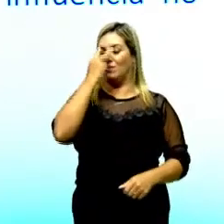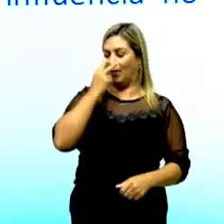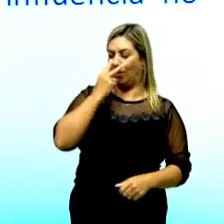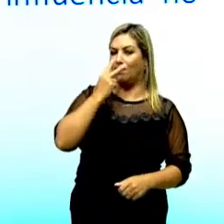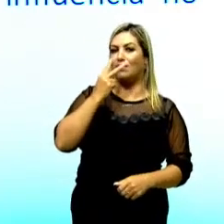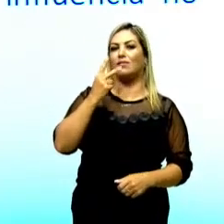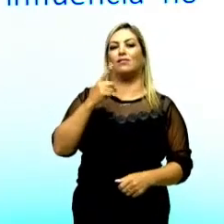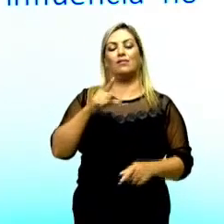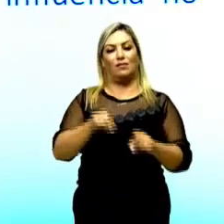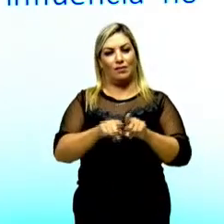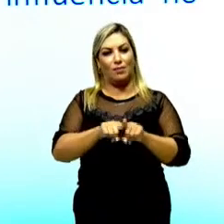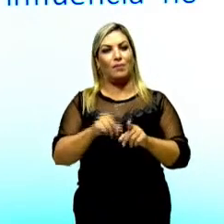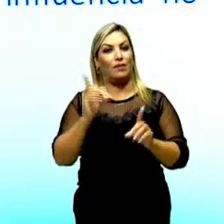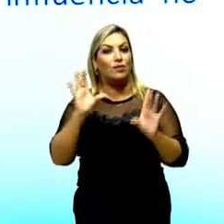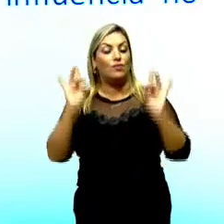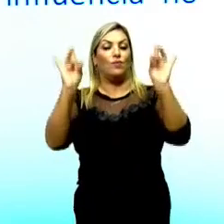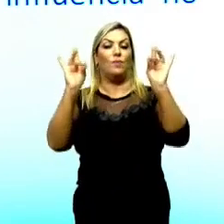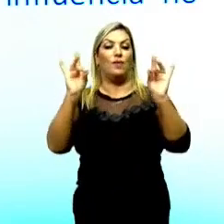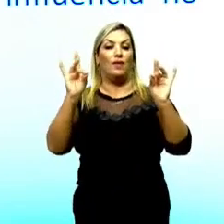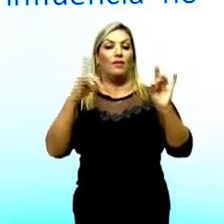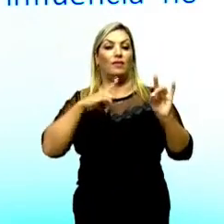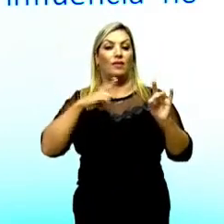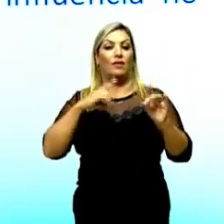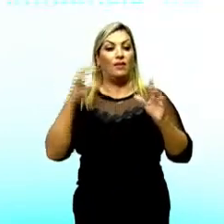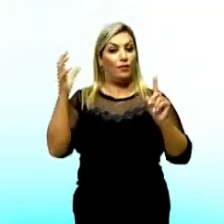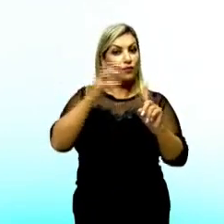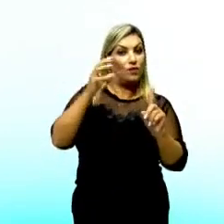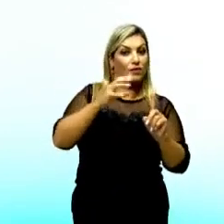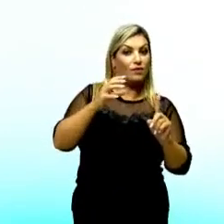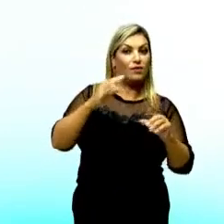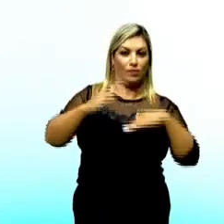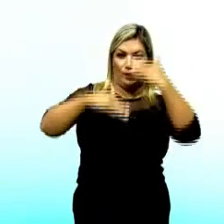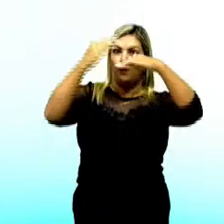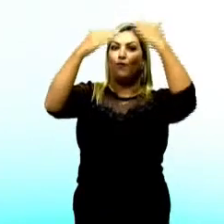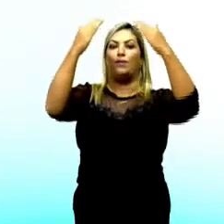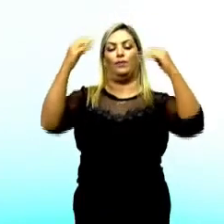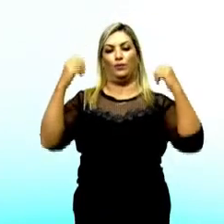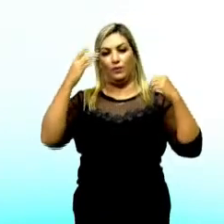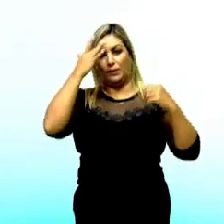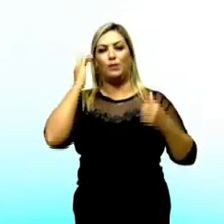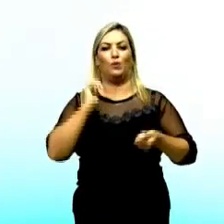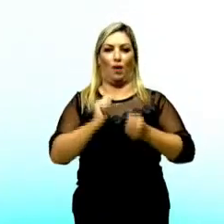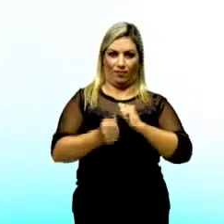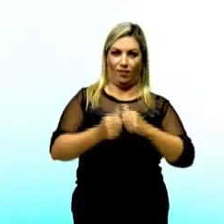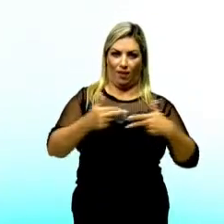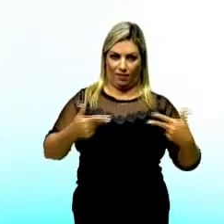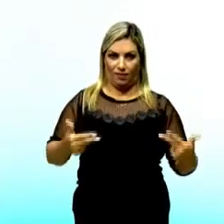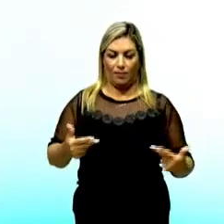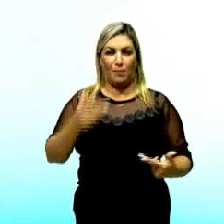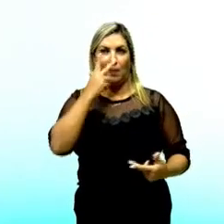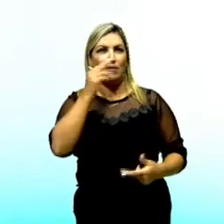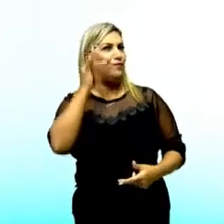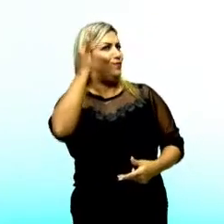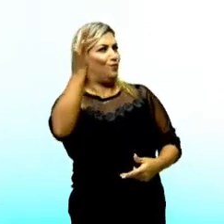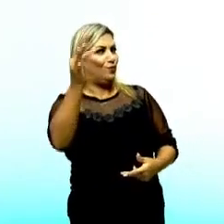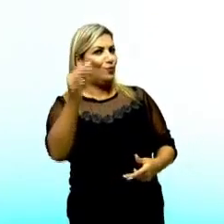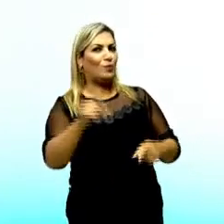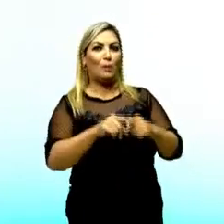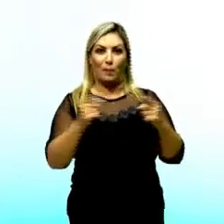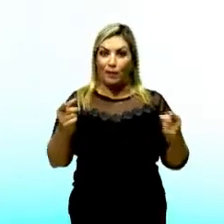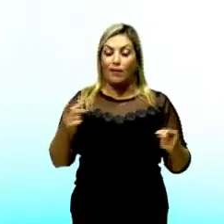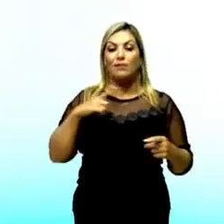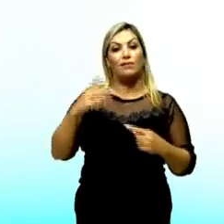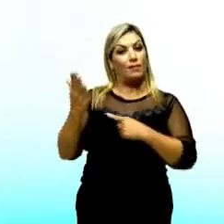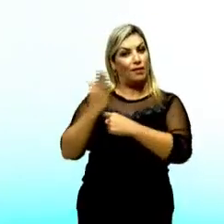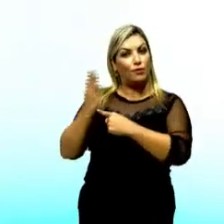a descoberta de um gene que influencia no desempenho do atleta. Tudo isso parece coisa do futuro, mas são